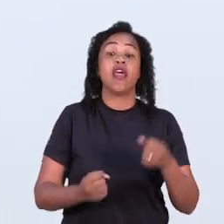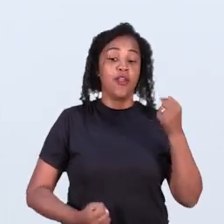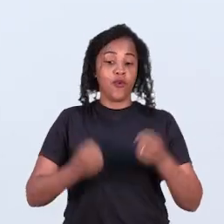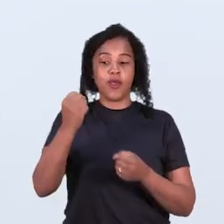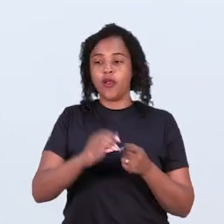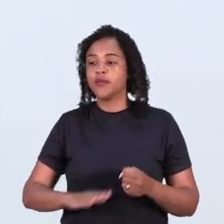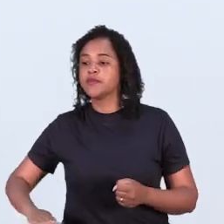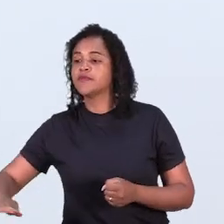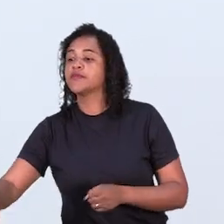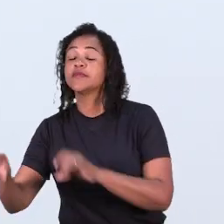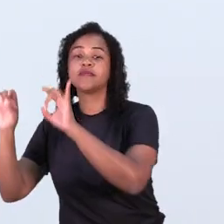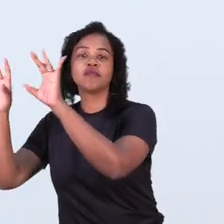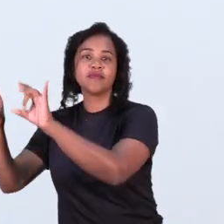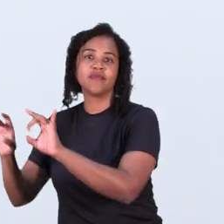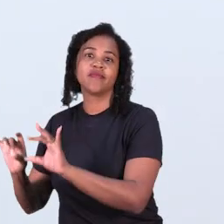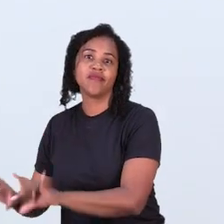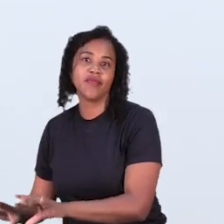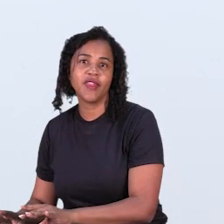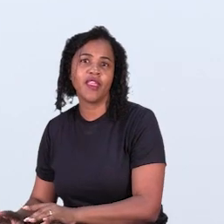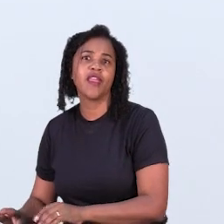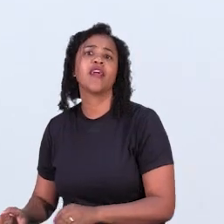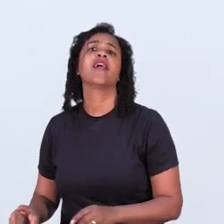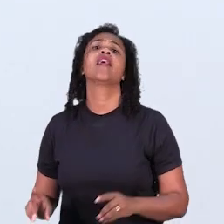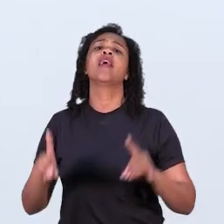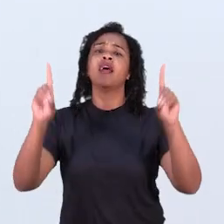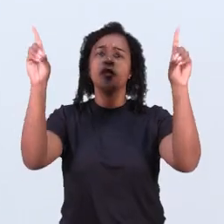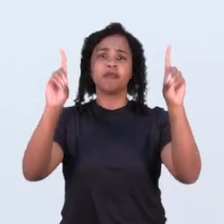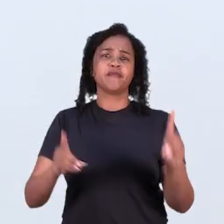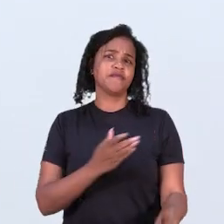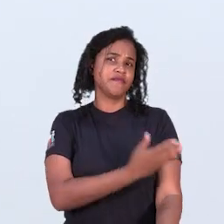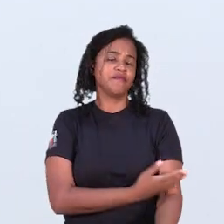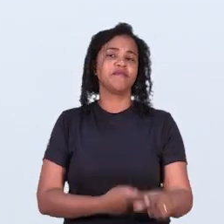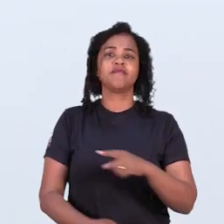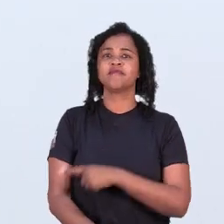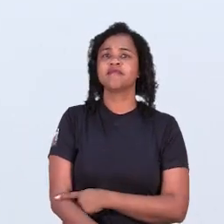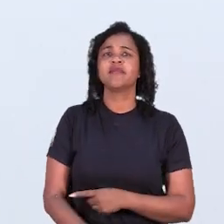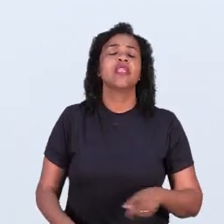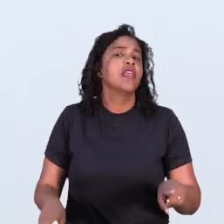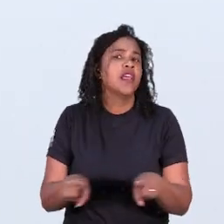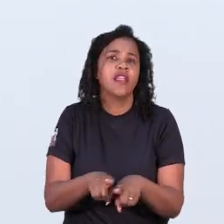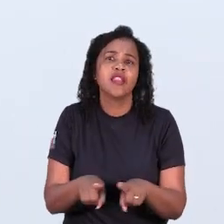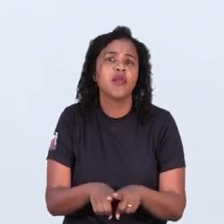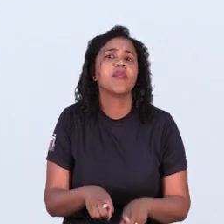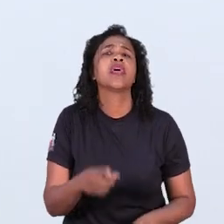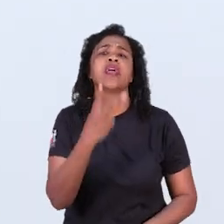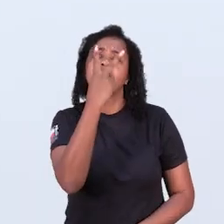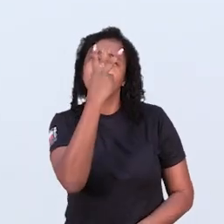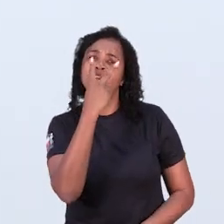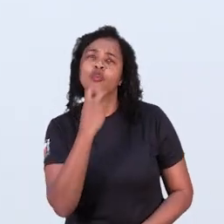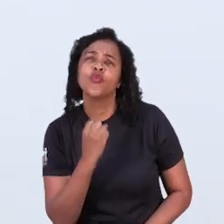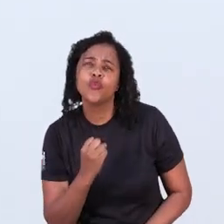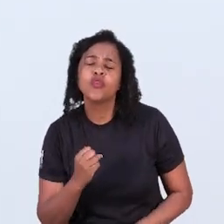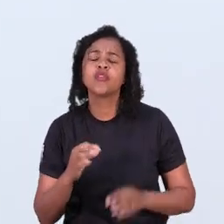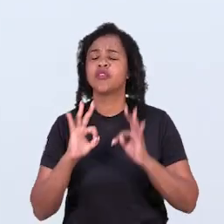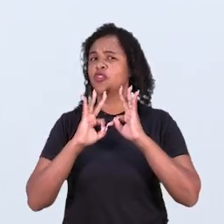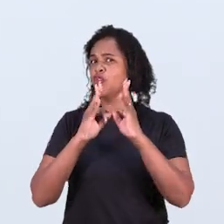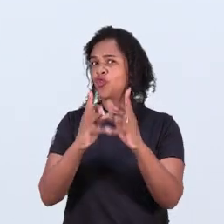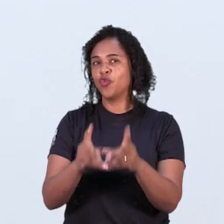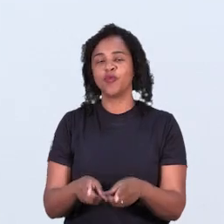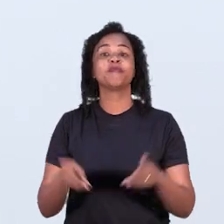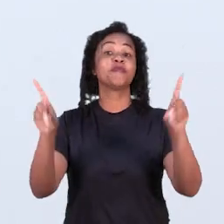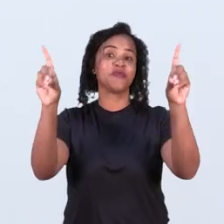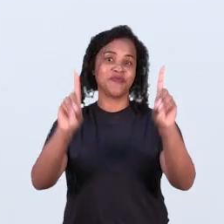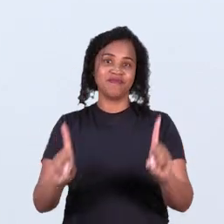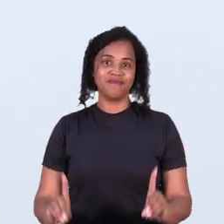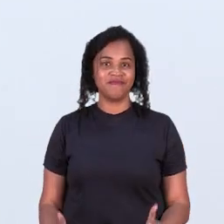Que as vagas não sejam apenas destinadas a quem tem mobilidade reduzida, mas também para o deficiente cego, visual, enfim,